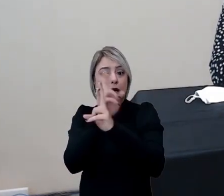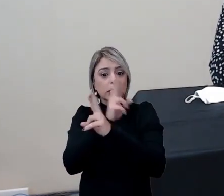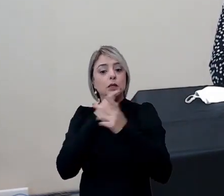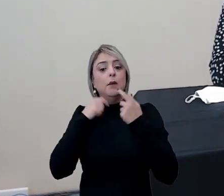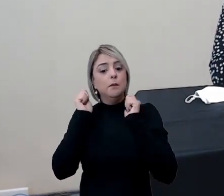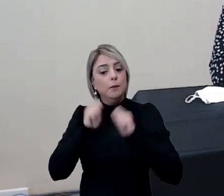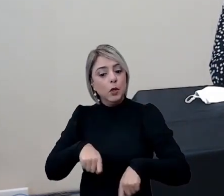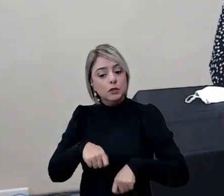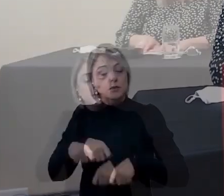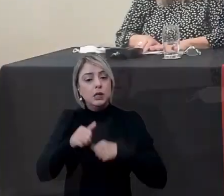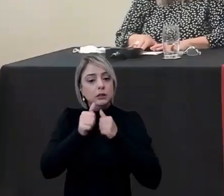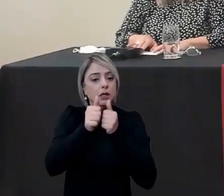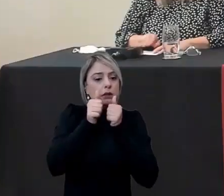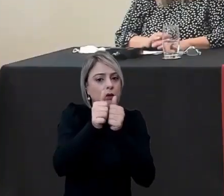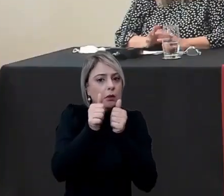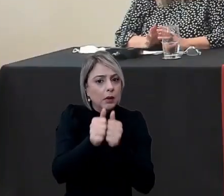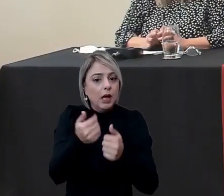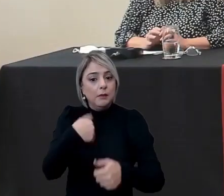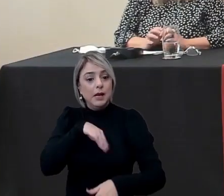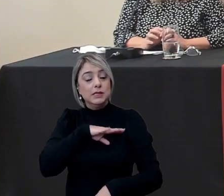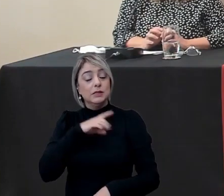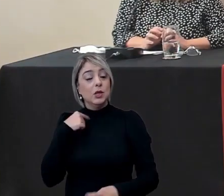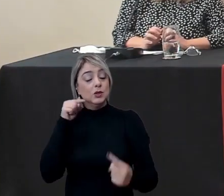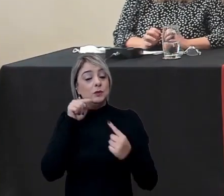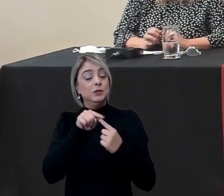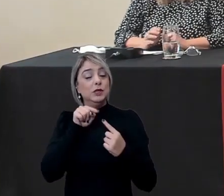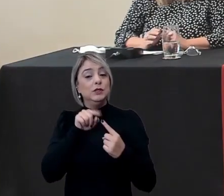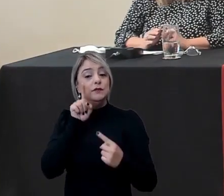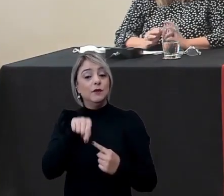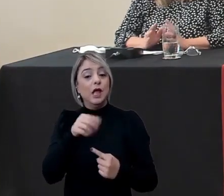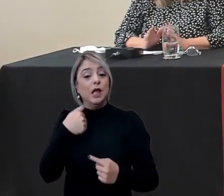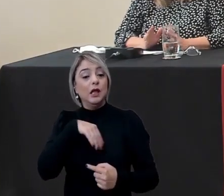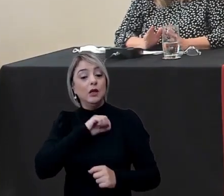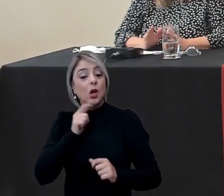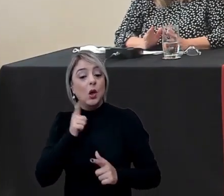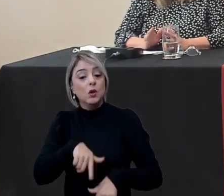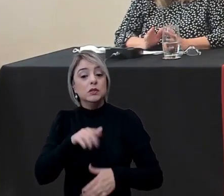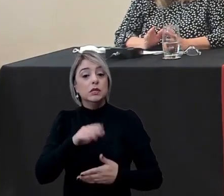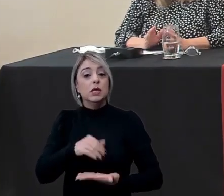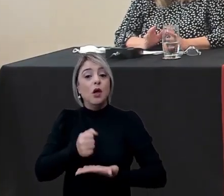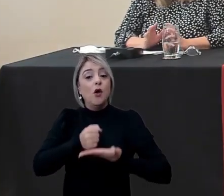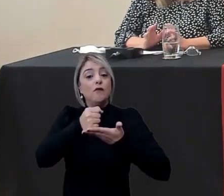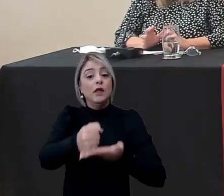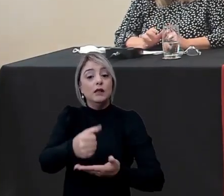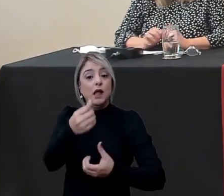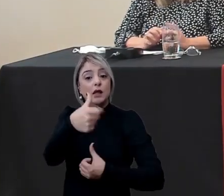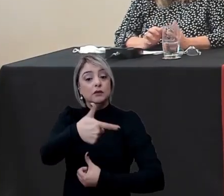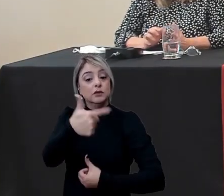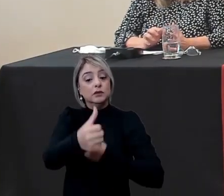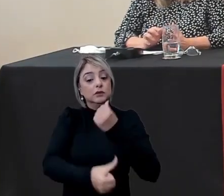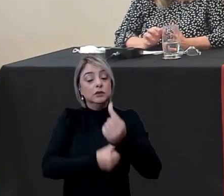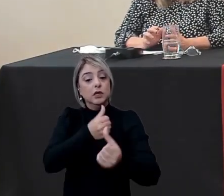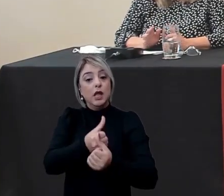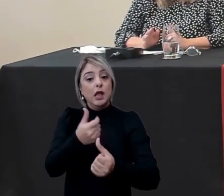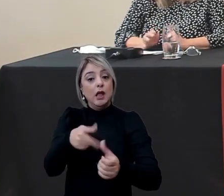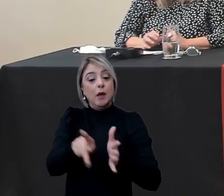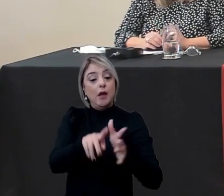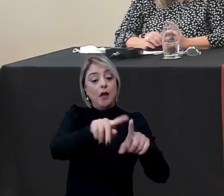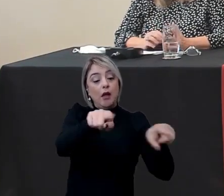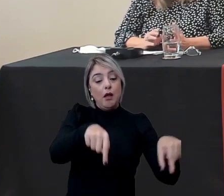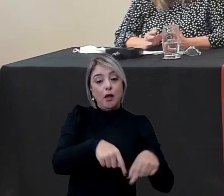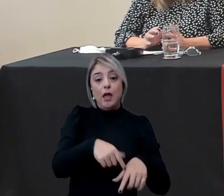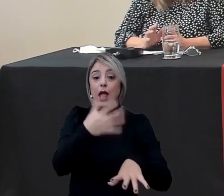possibilidade de acompanhamento mas a nossa intenção é que a gente possa ofertar nesse segundo semestre para essa segunda turma